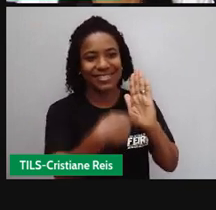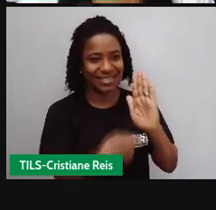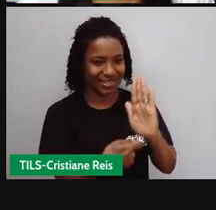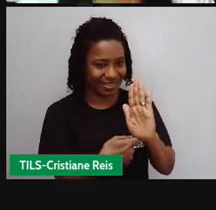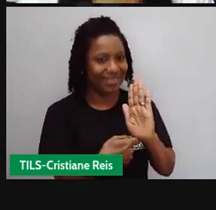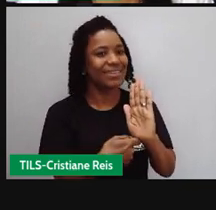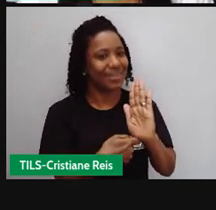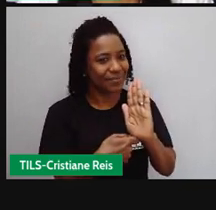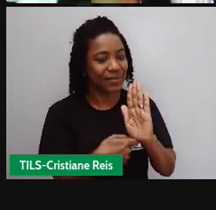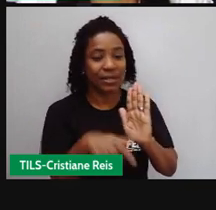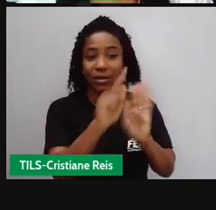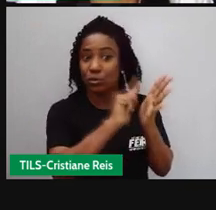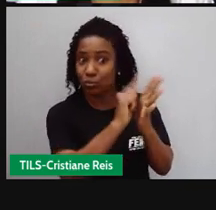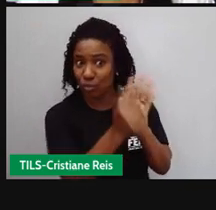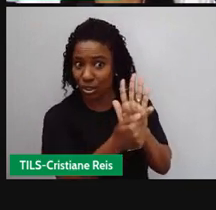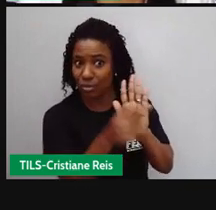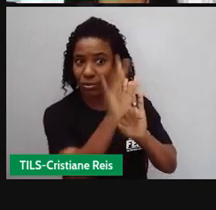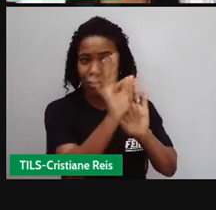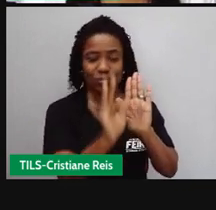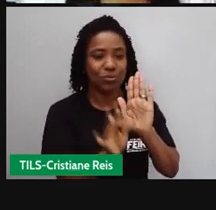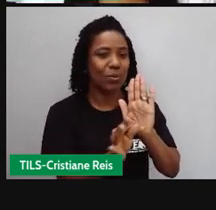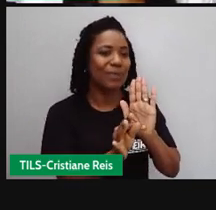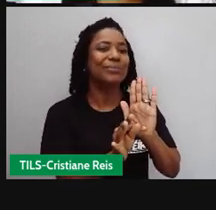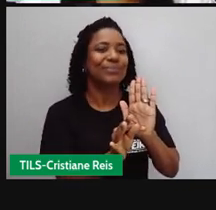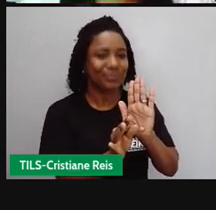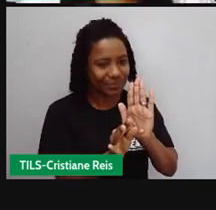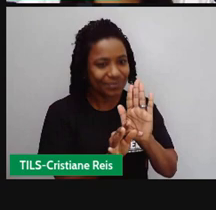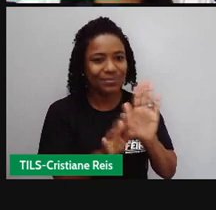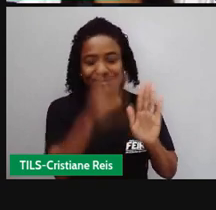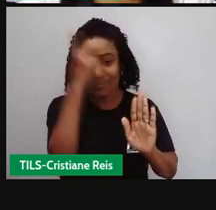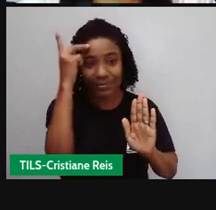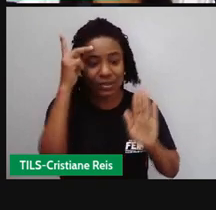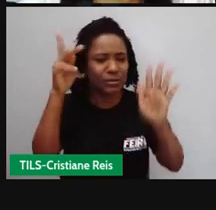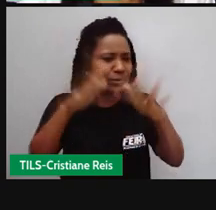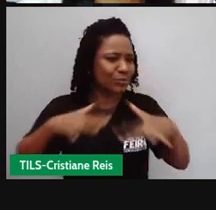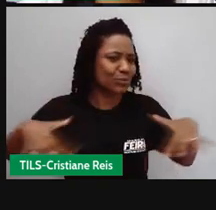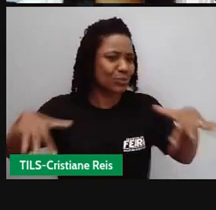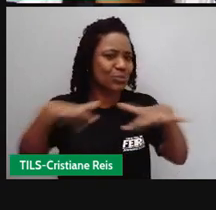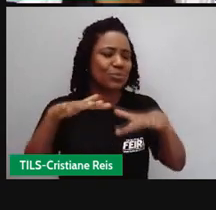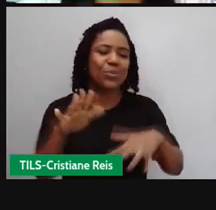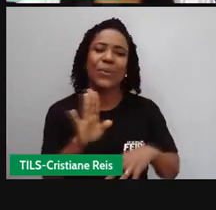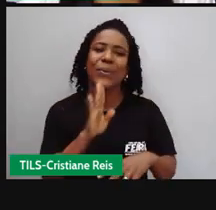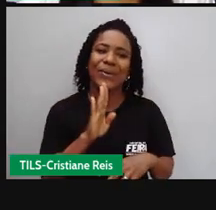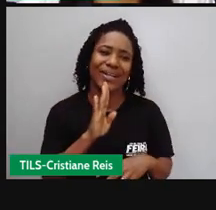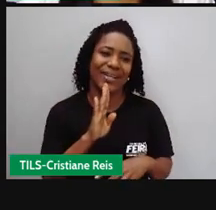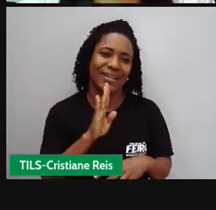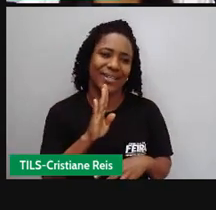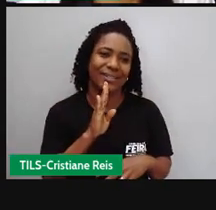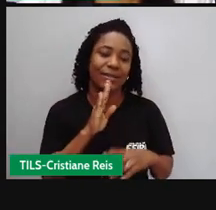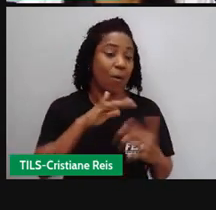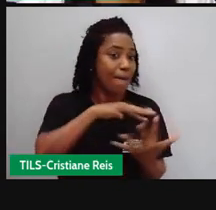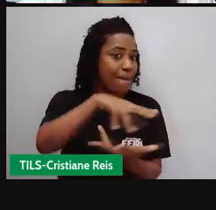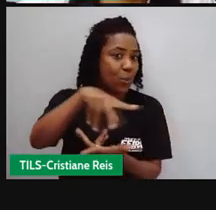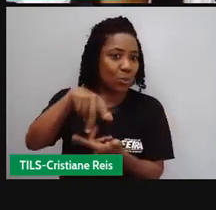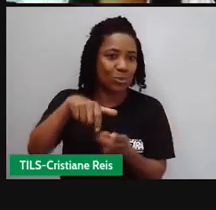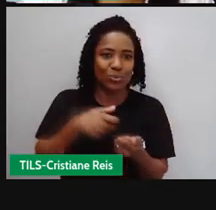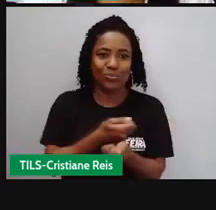gêneros textuais sejam conhecidos por muitas pessoas e possam circular no mundo inteiro.